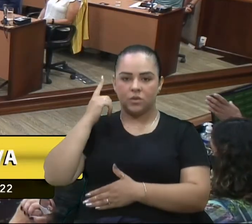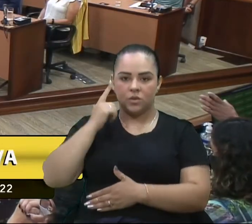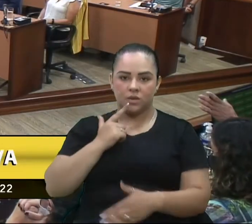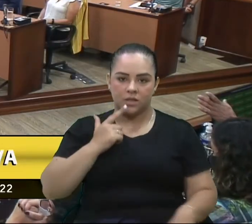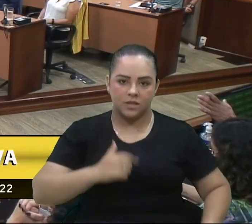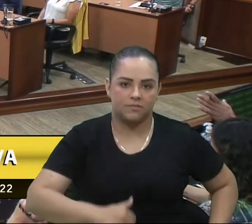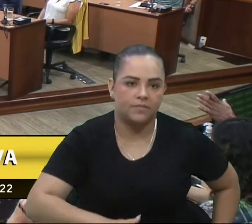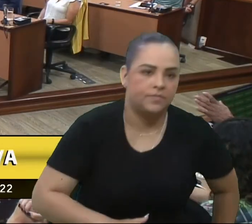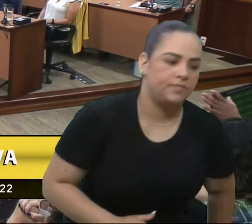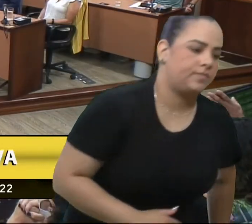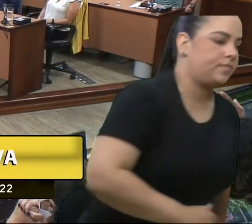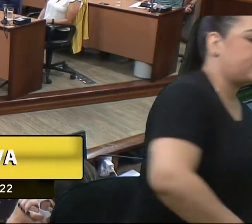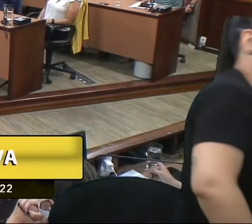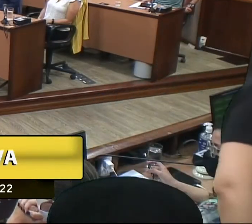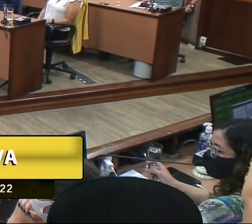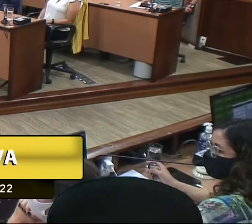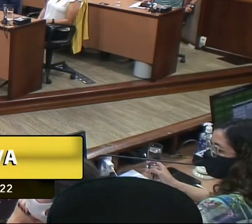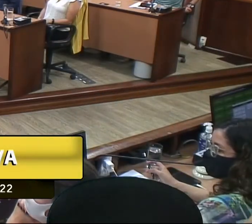Velocino.